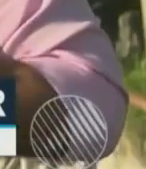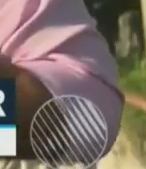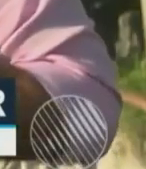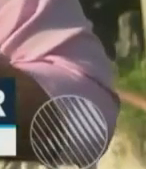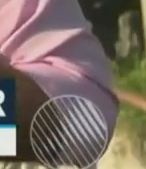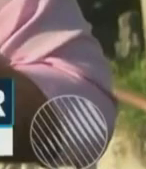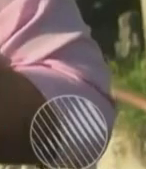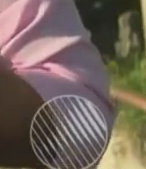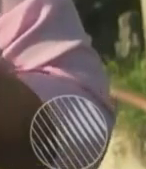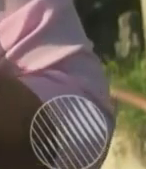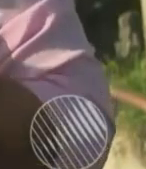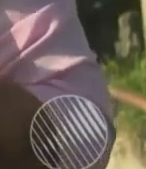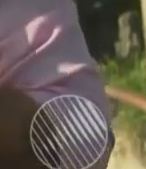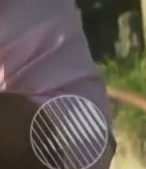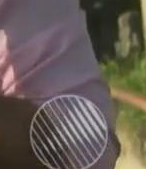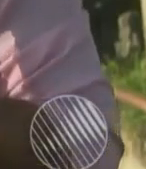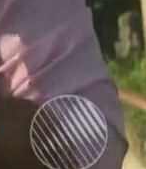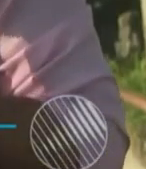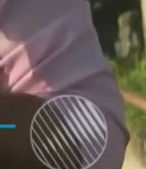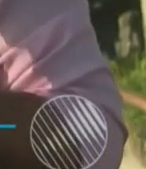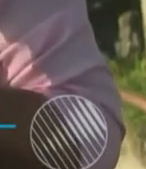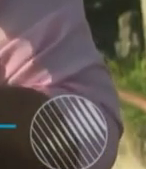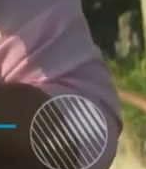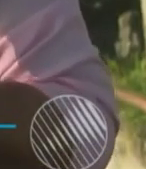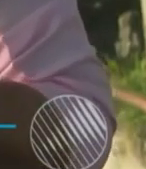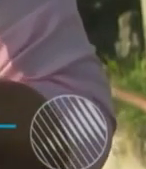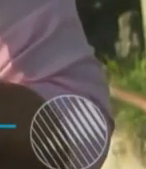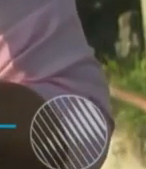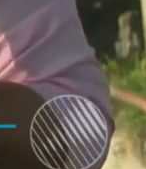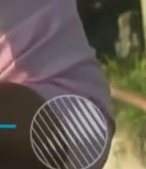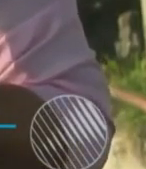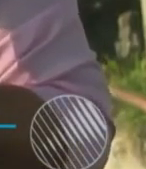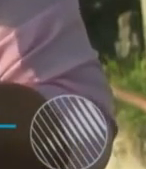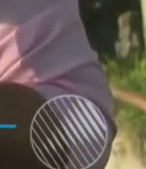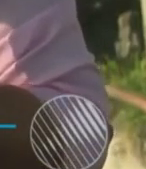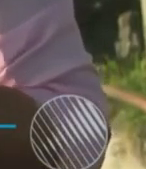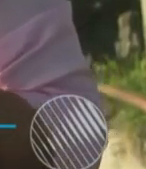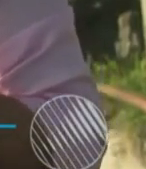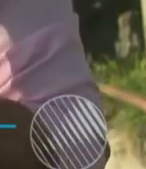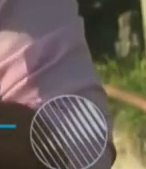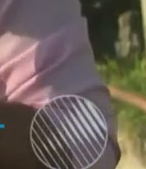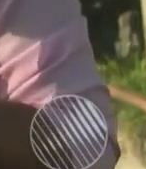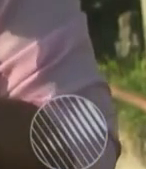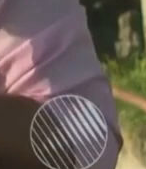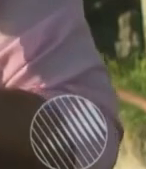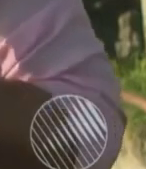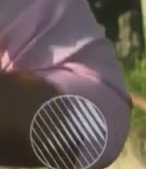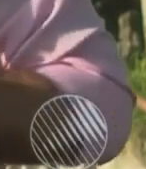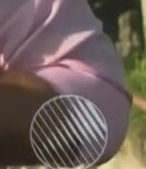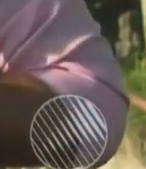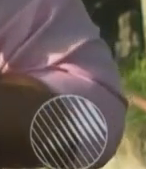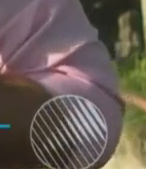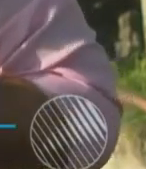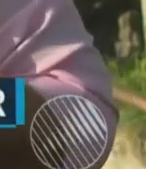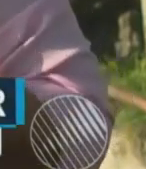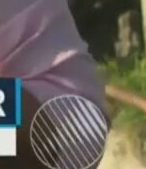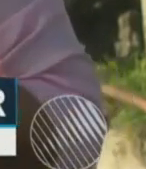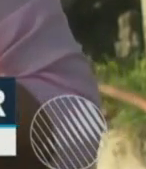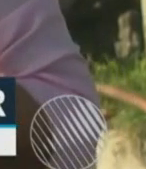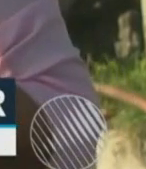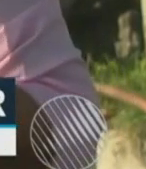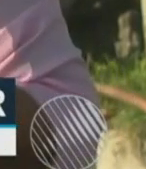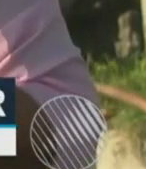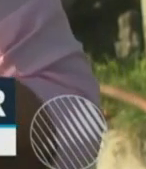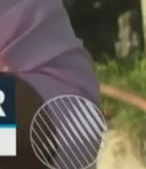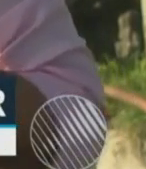Segundo a polícia, a investigação está em andamento. Alguns envolvidos na situação foram ouvidos e outros depoimentos já